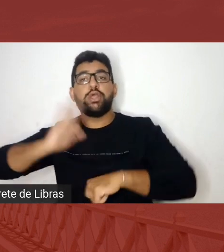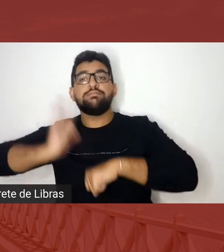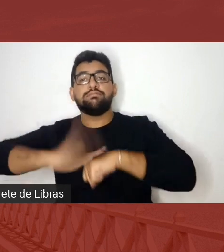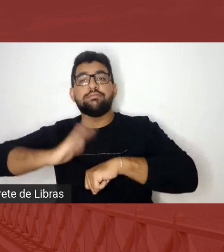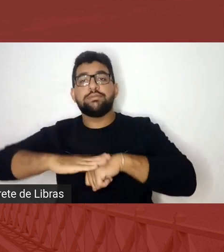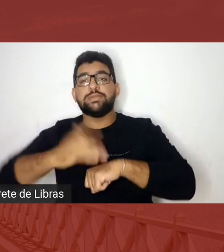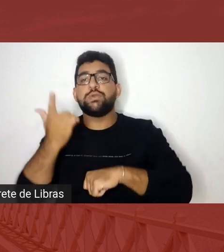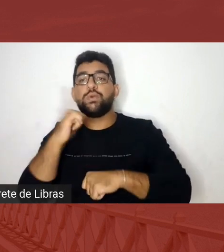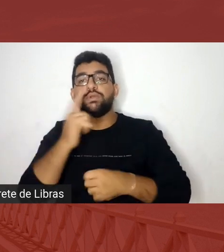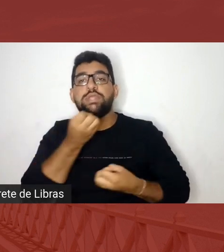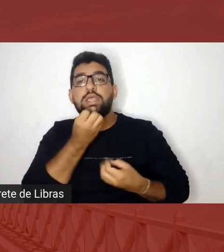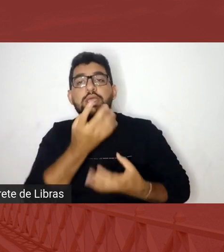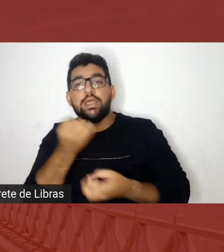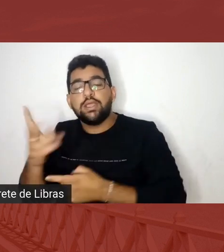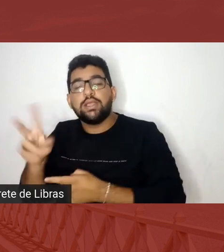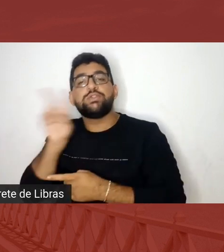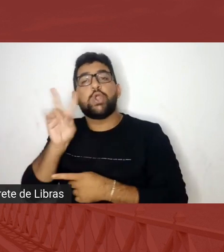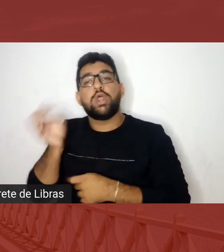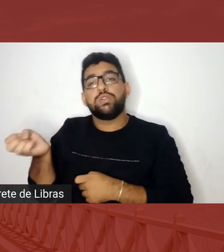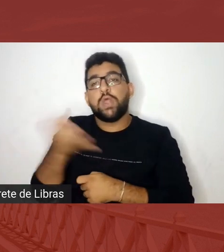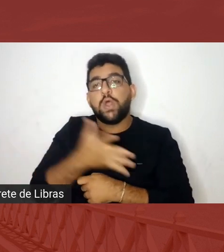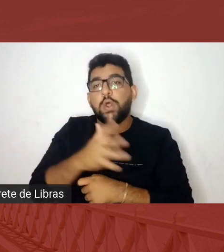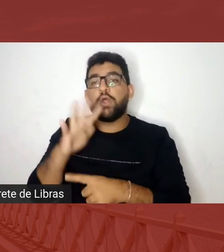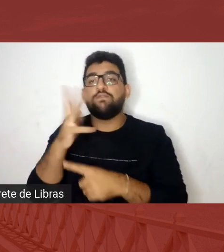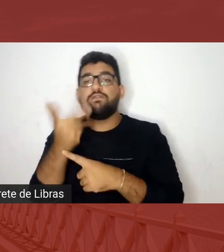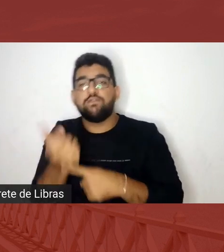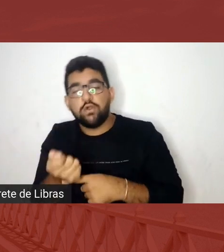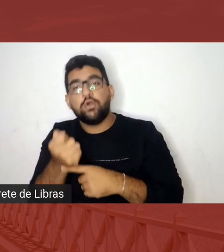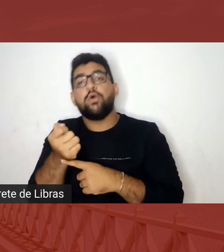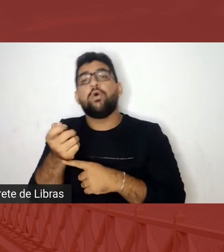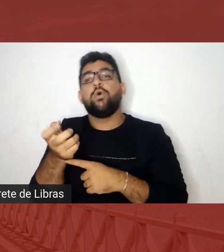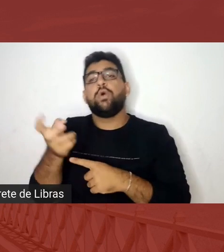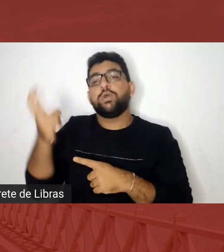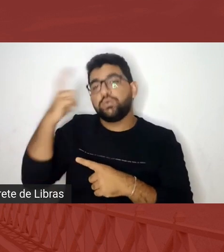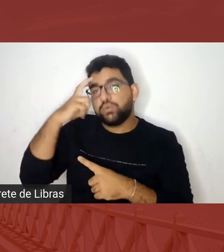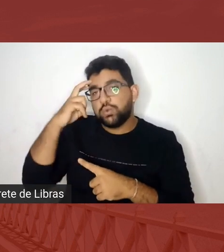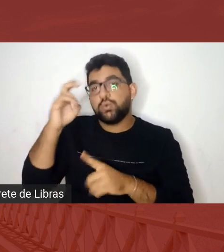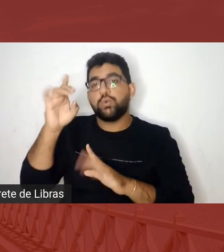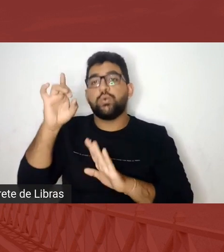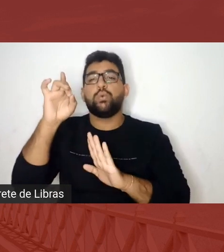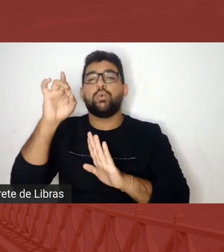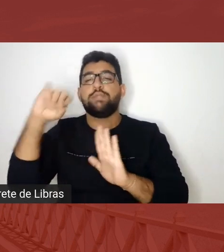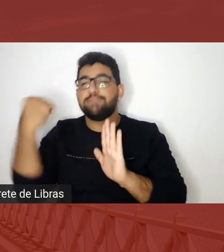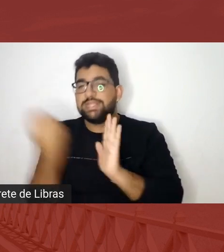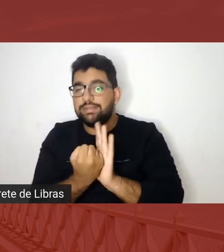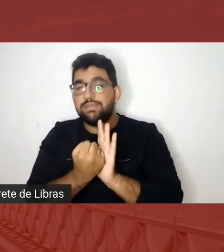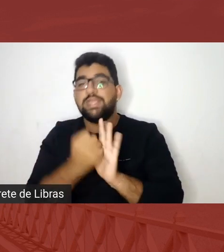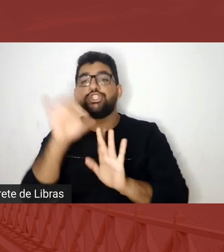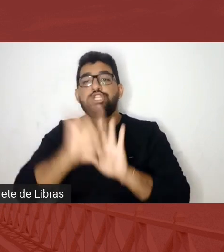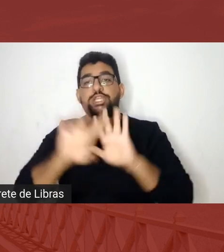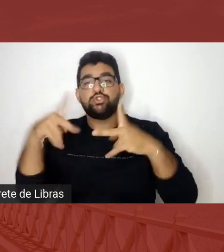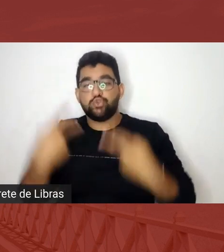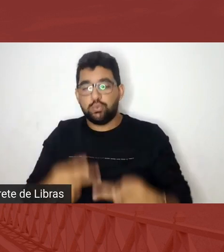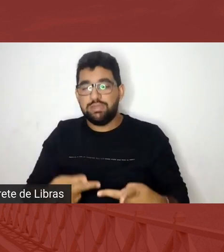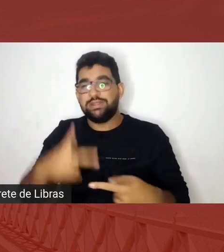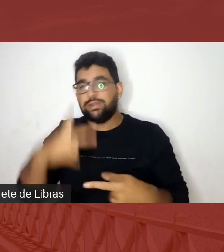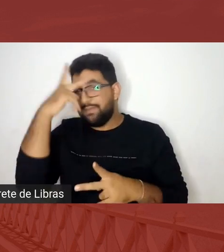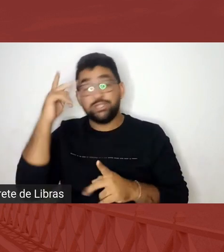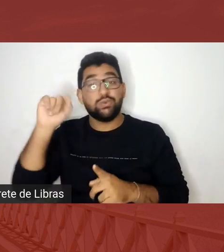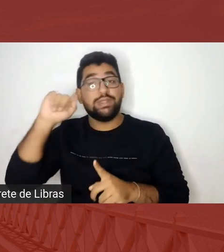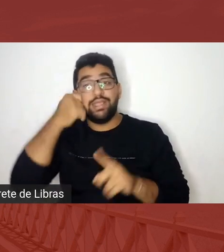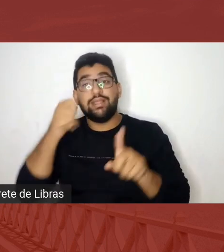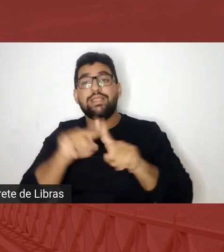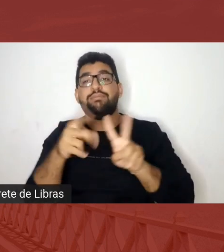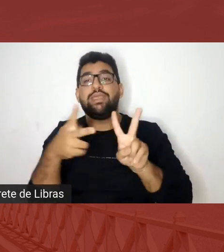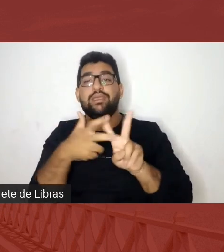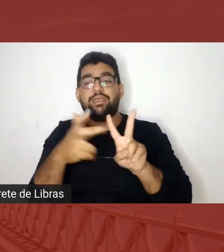arte, cultura, patrimônio e direitos humanos das pessoas pretas e indígenas de Goiás. Nós precisamos que mais